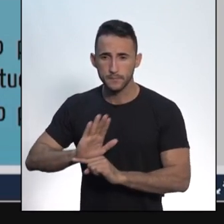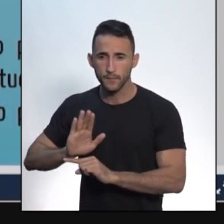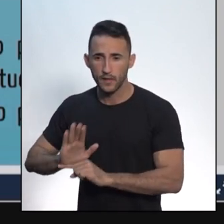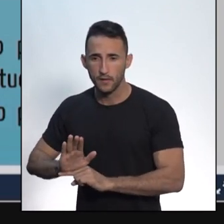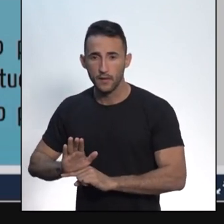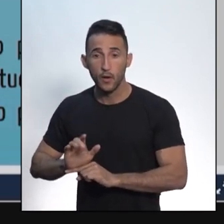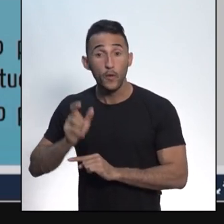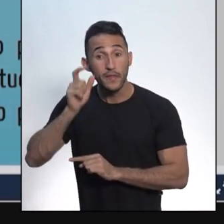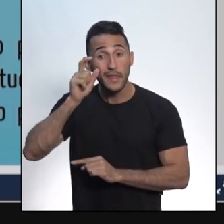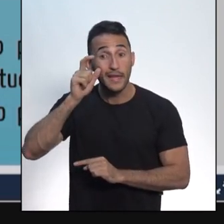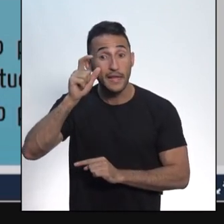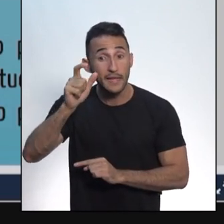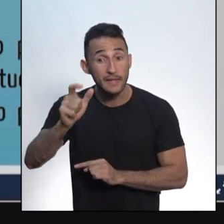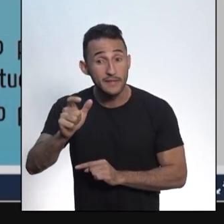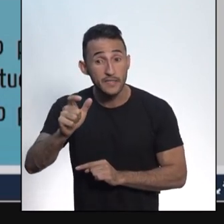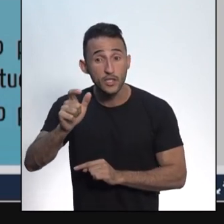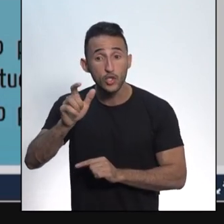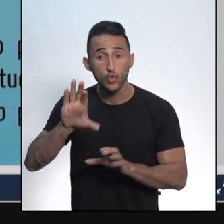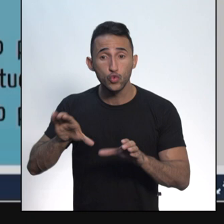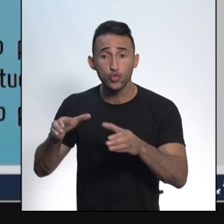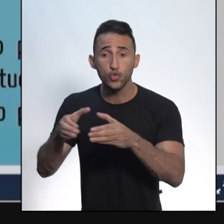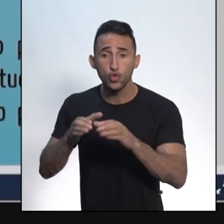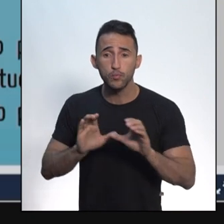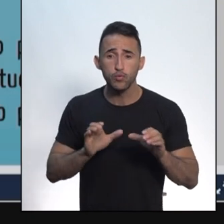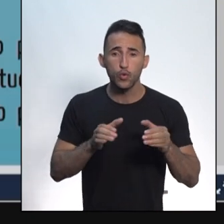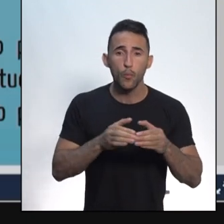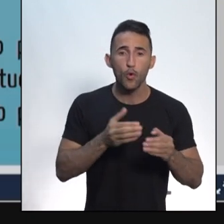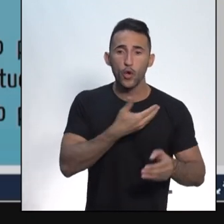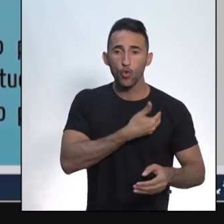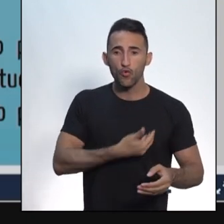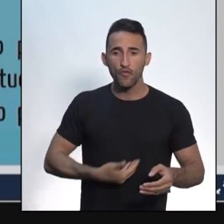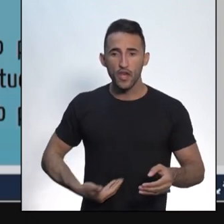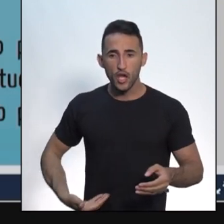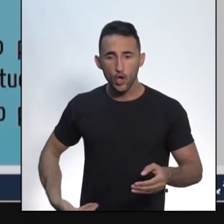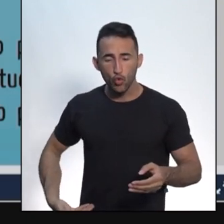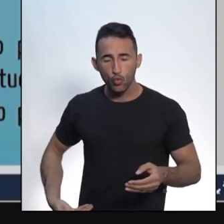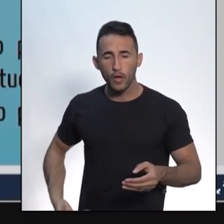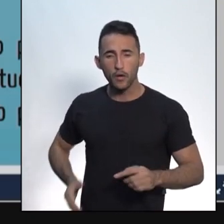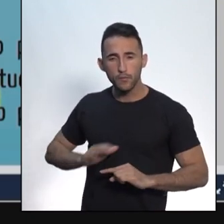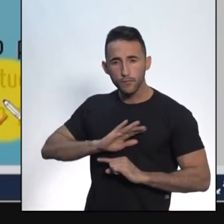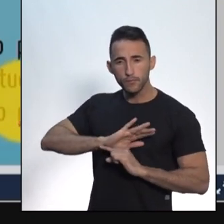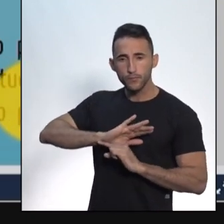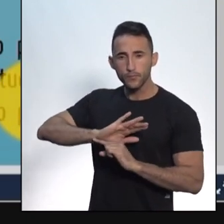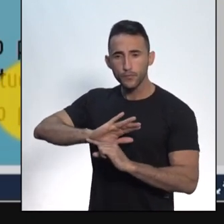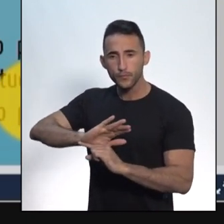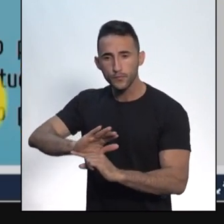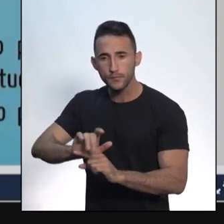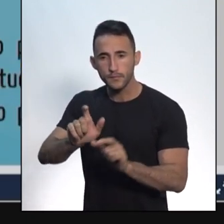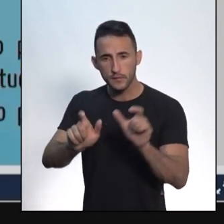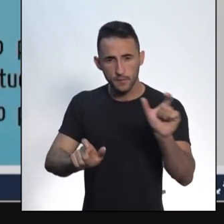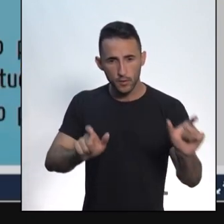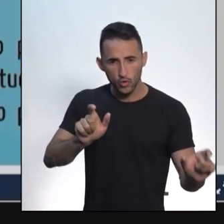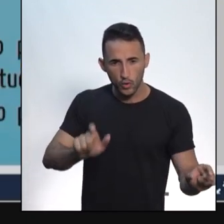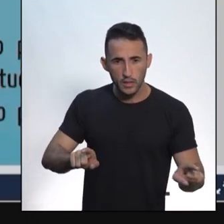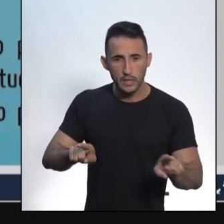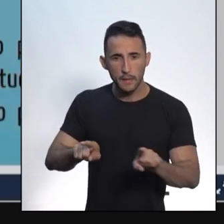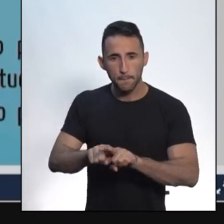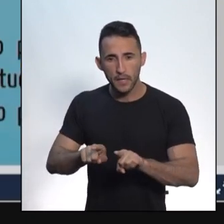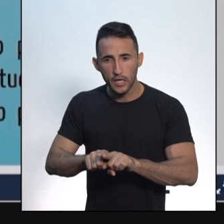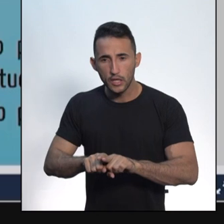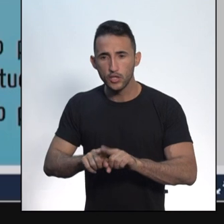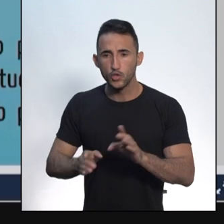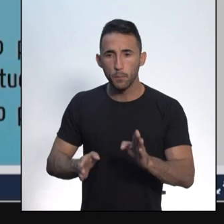coletivo, bem comum. Então, os governantes governam em nome do interesse geral e em virtude de um mandato